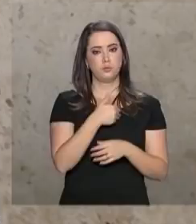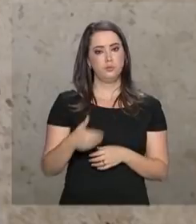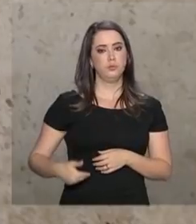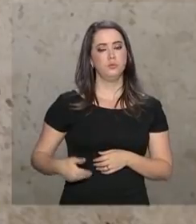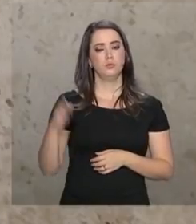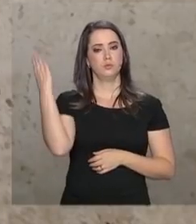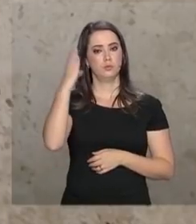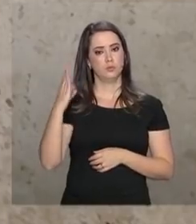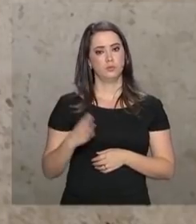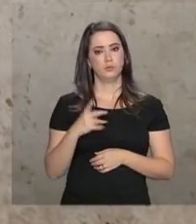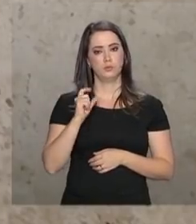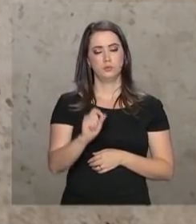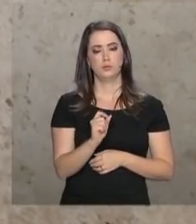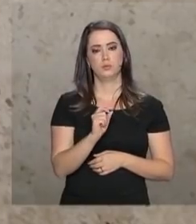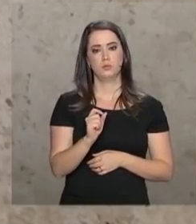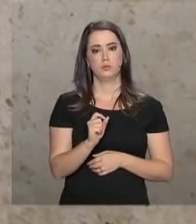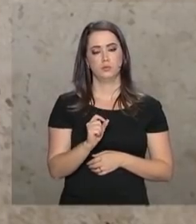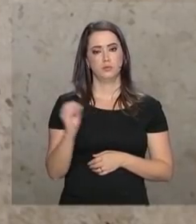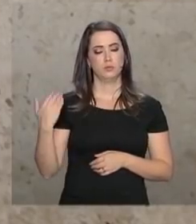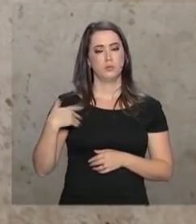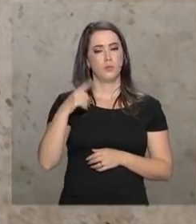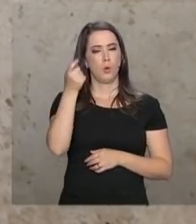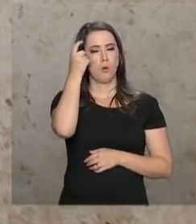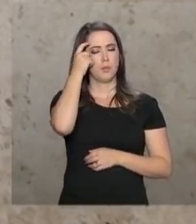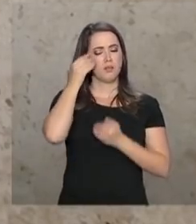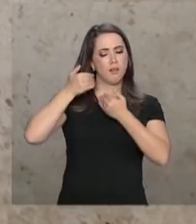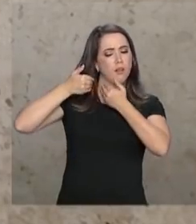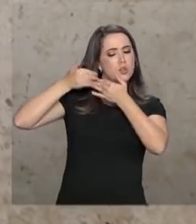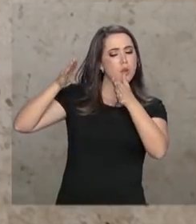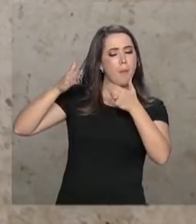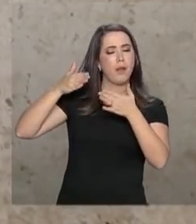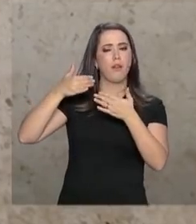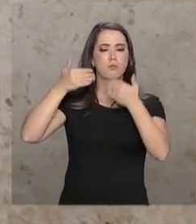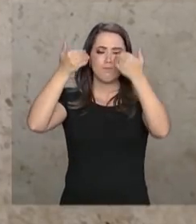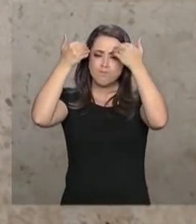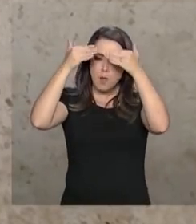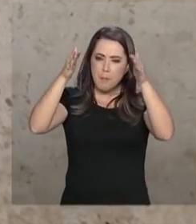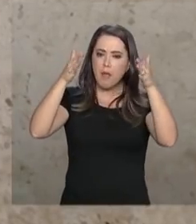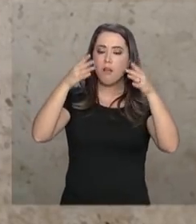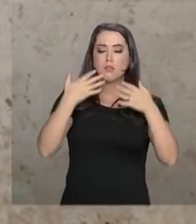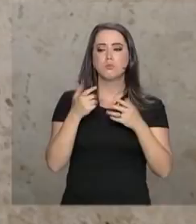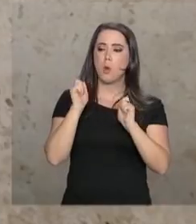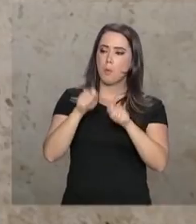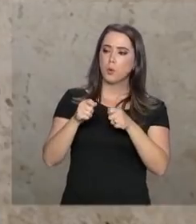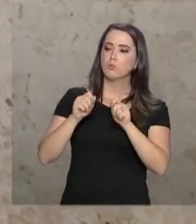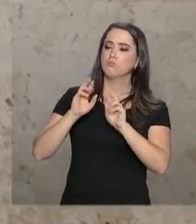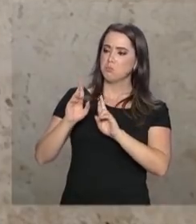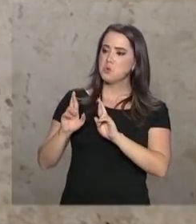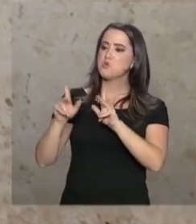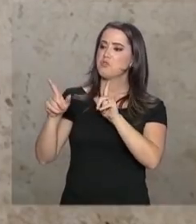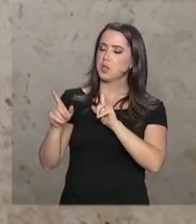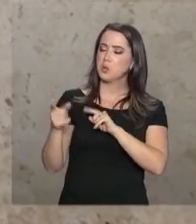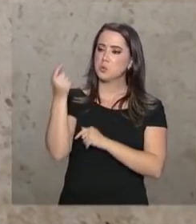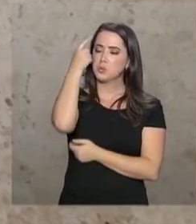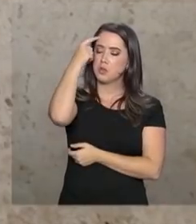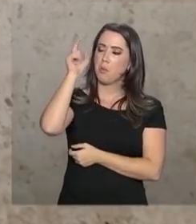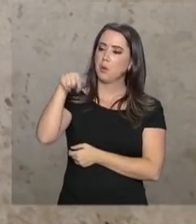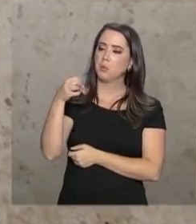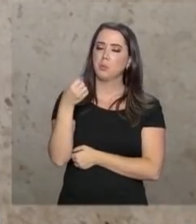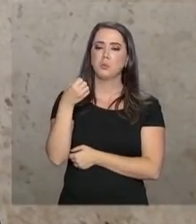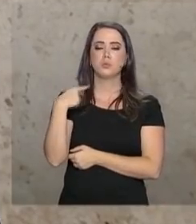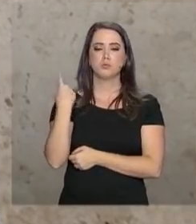brasileiro, com a mentalidade aberta, cabeça aberta, pronto para pensar de maneira diferente, de maneira inovadora,